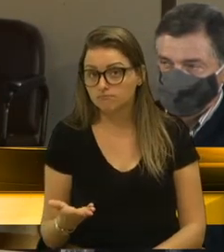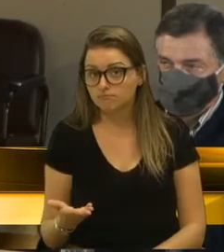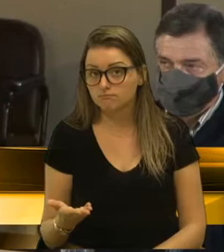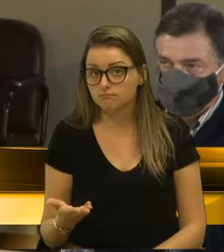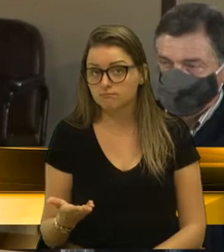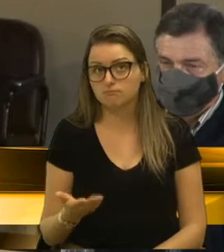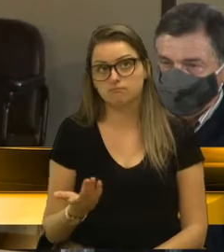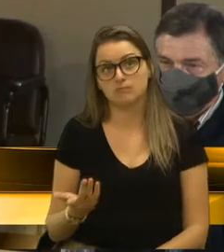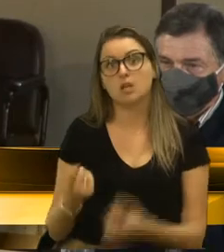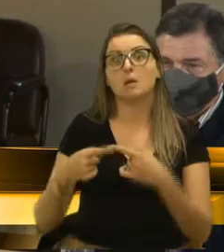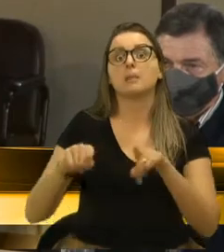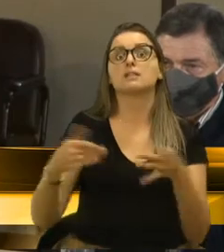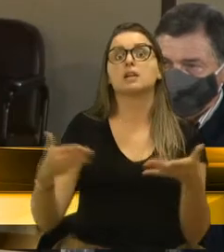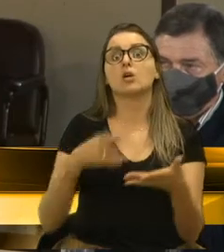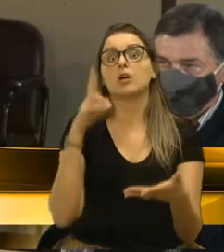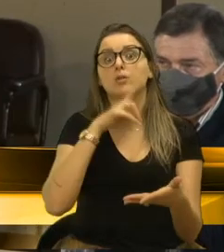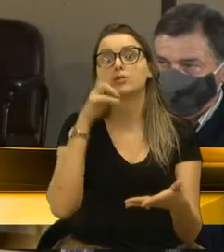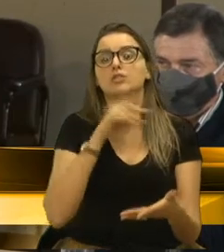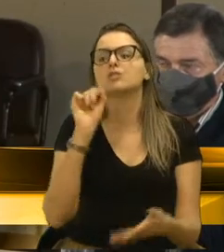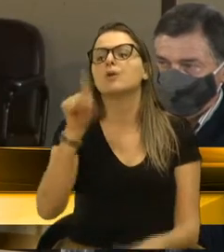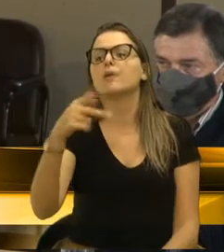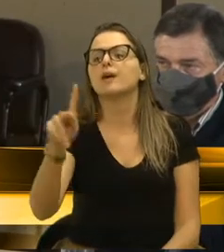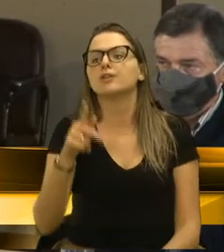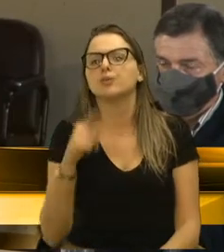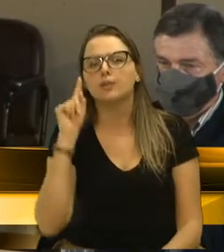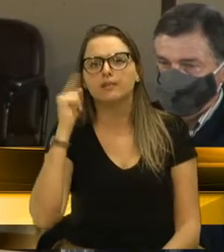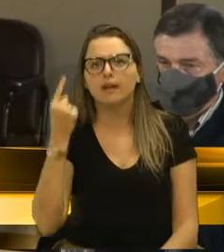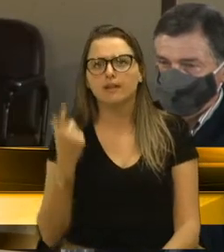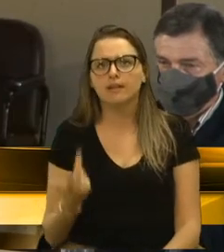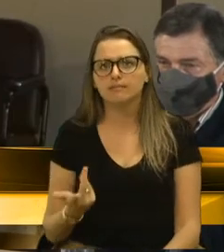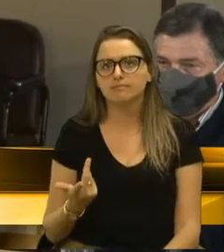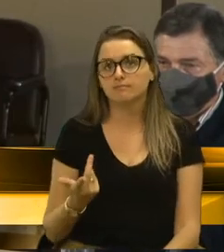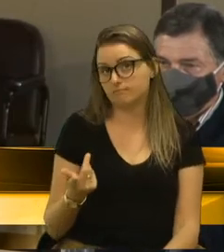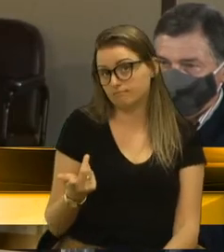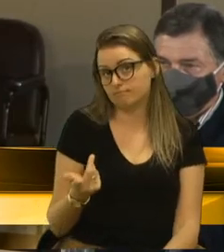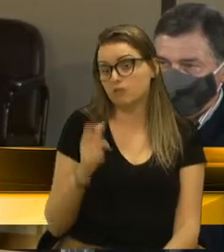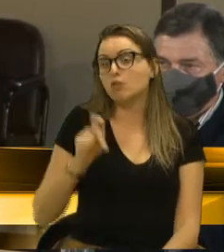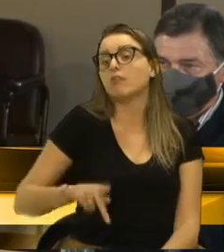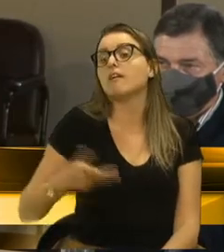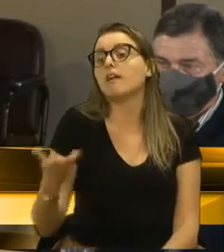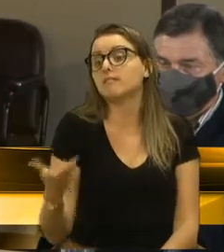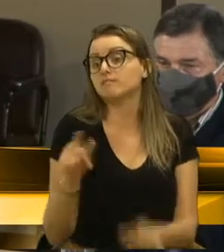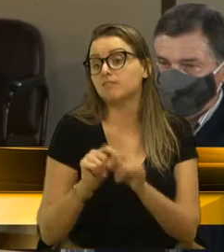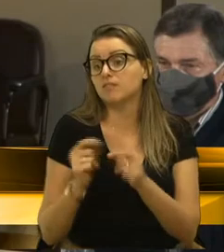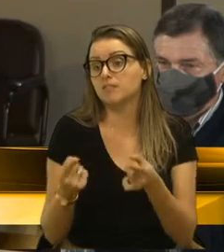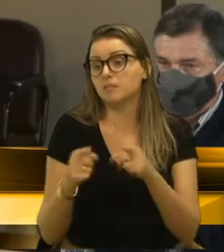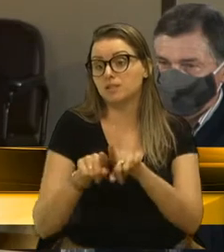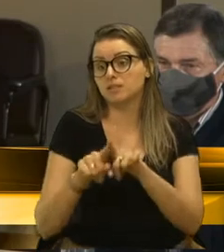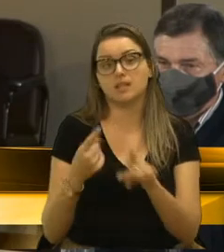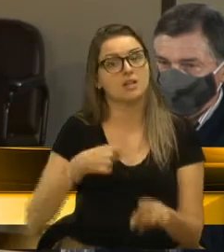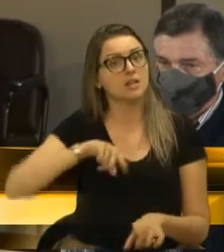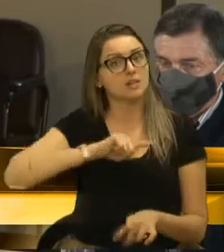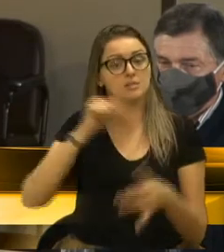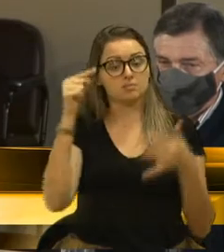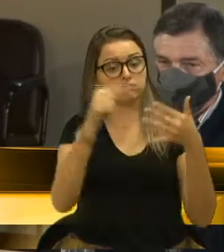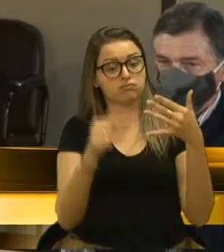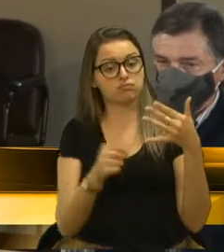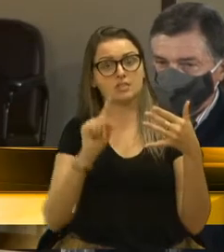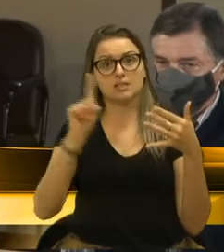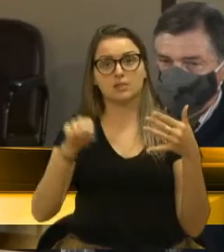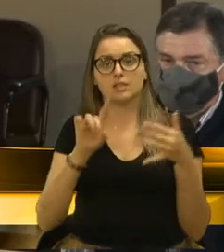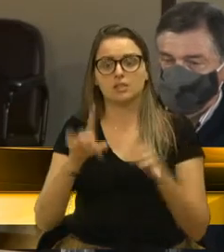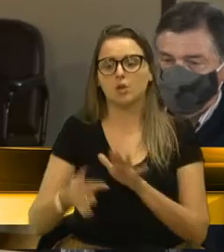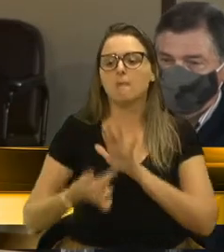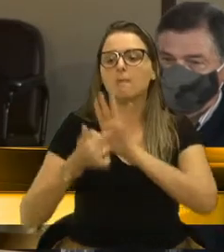Não, mas de imediato, qual que a saída? E se não tiver, com quem, vereadora? Então a gente tem que pontuar isso daí, não é só apresentar uma